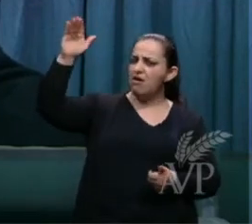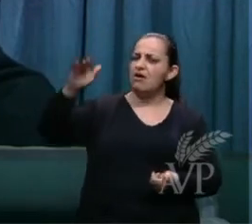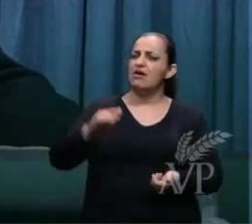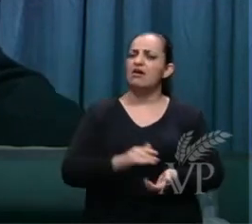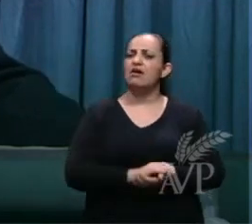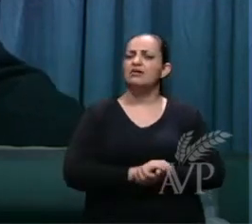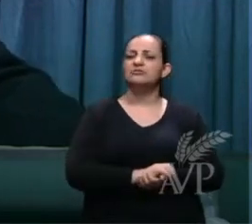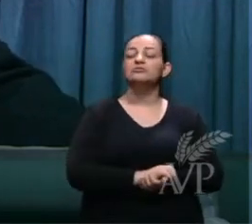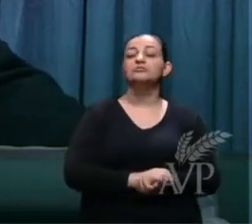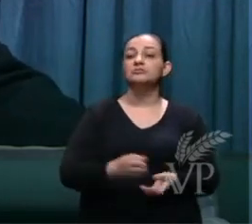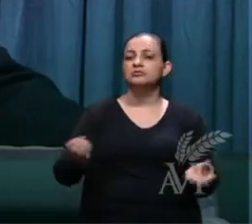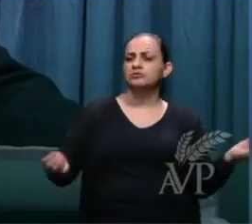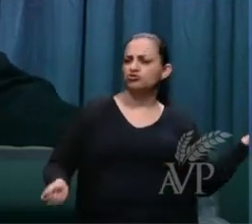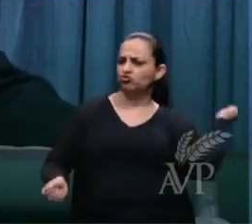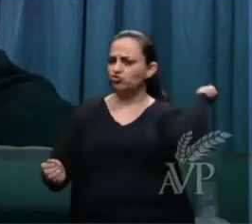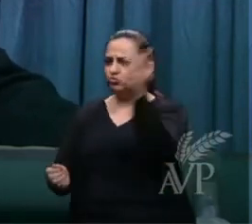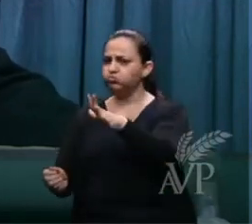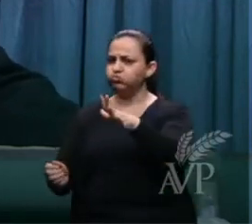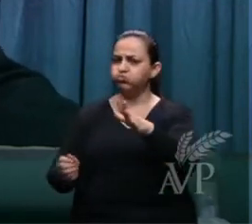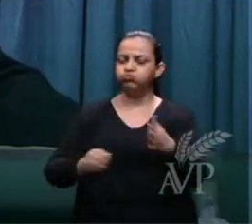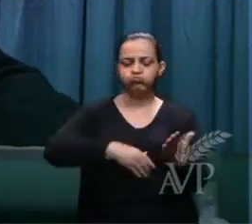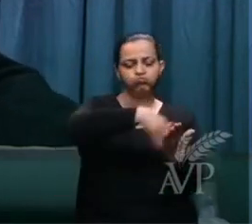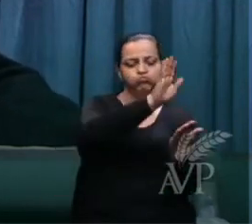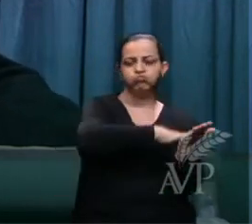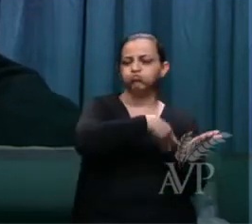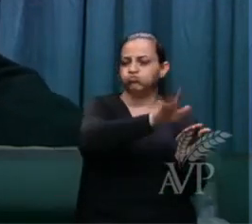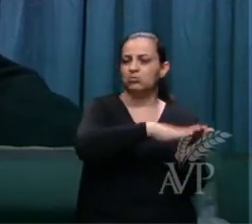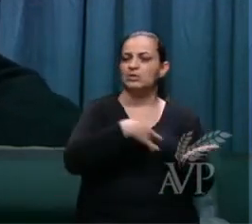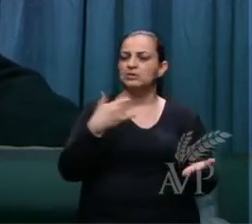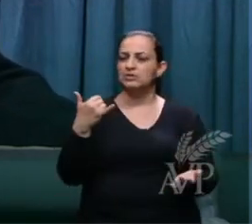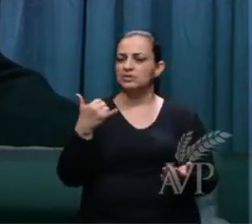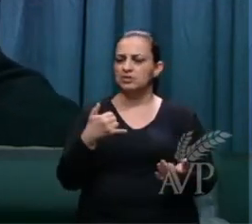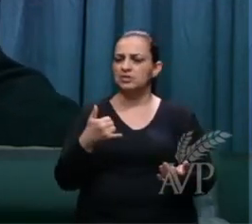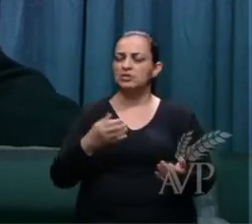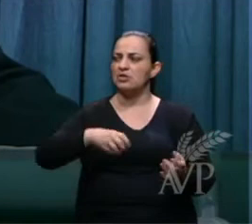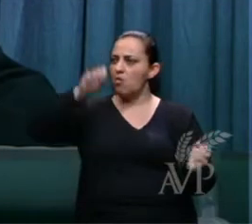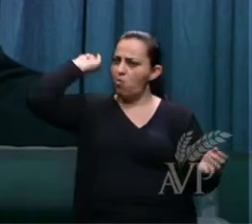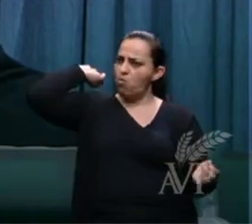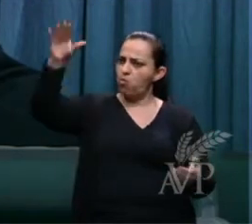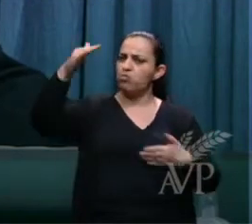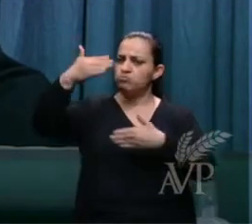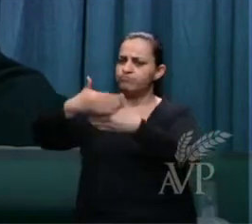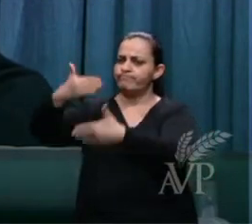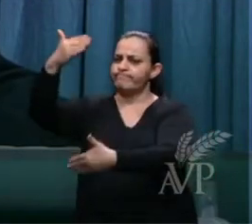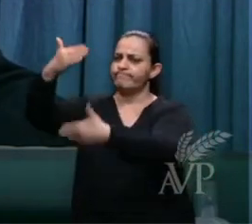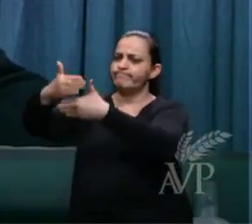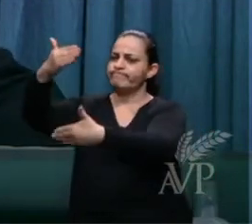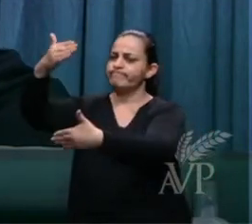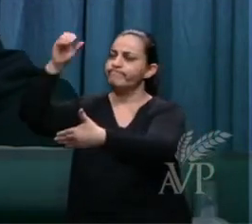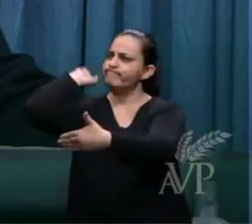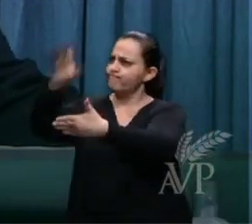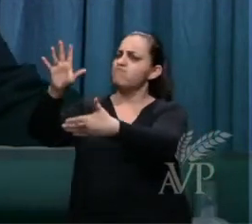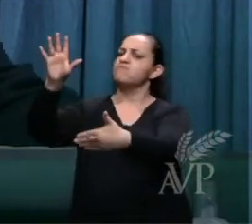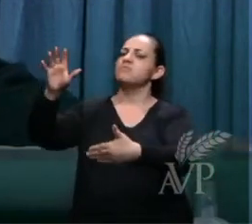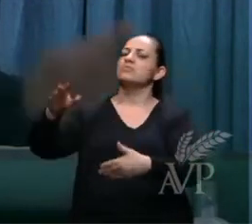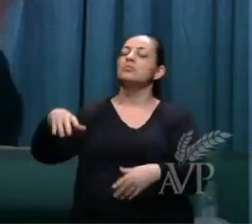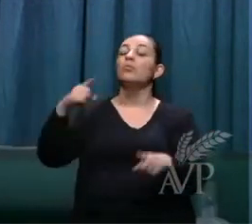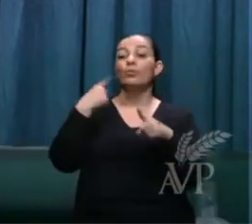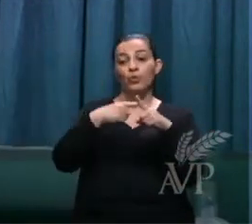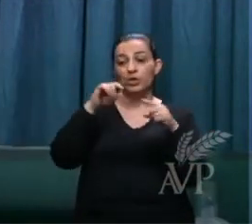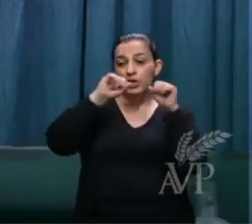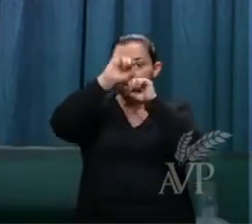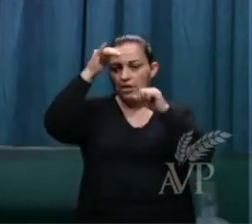e atirou até o tinteiro e bateu na parede pois era uma visão então